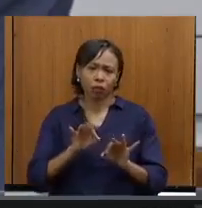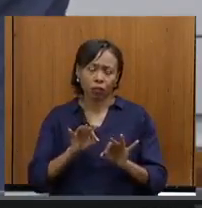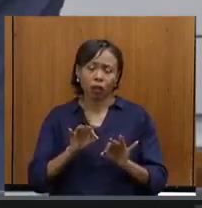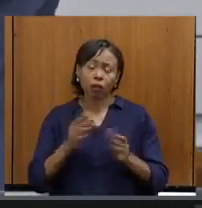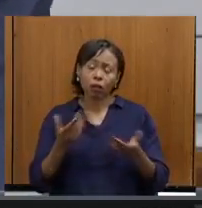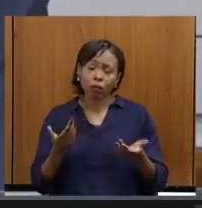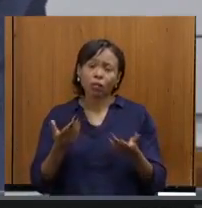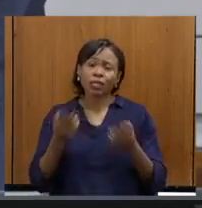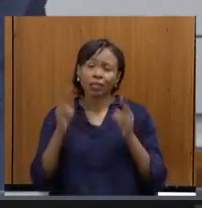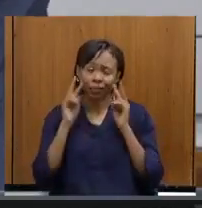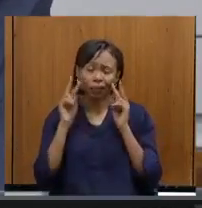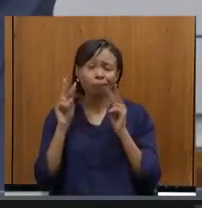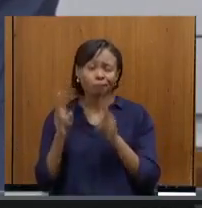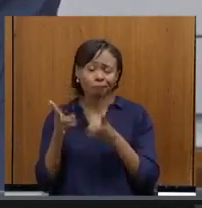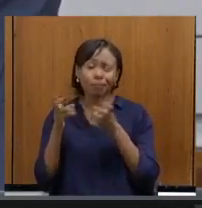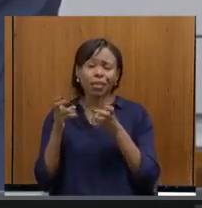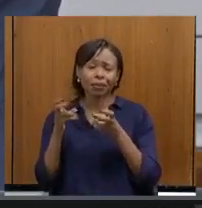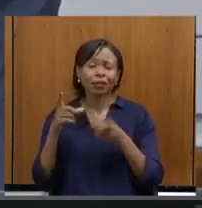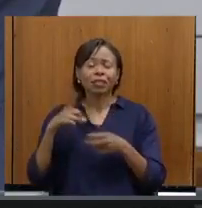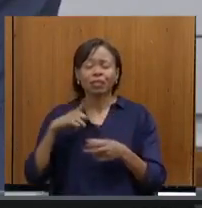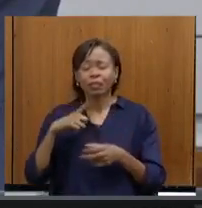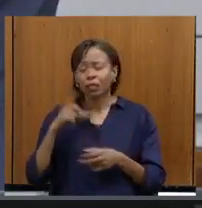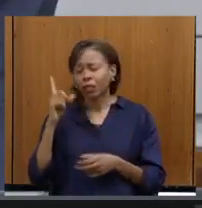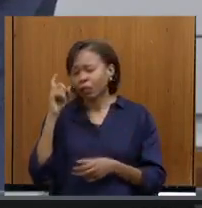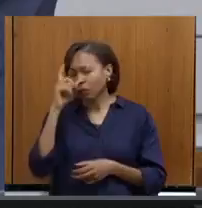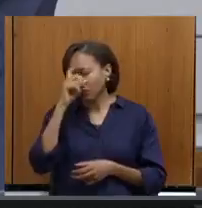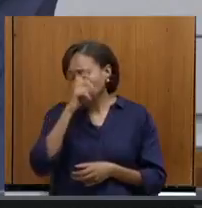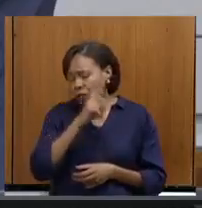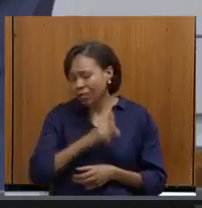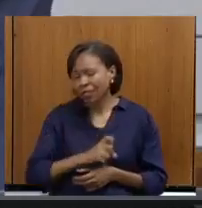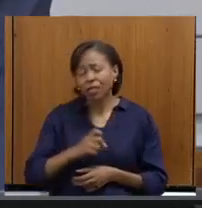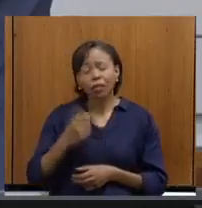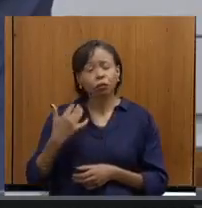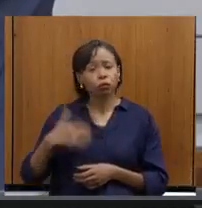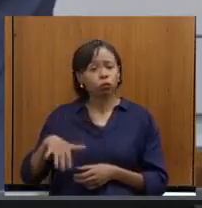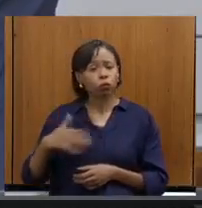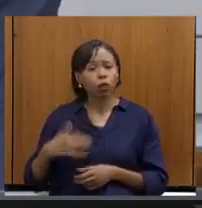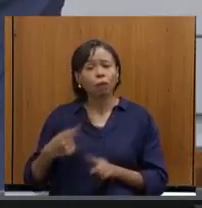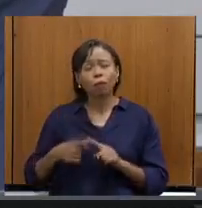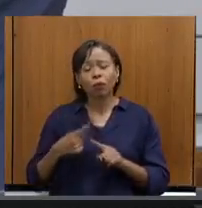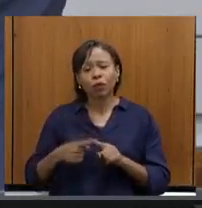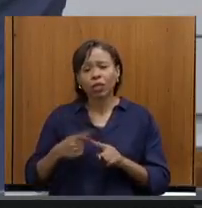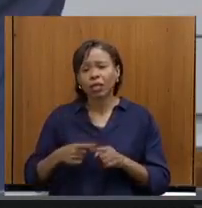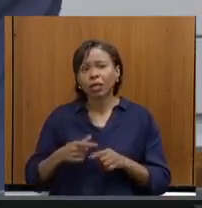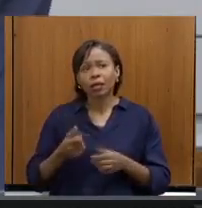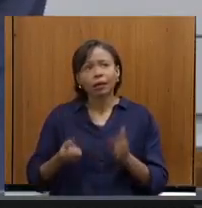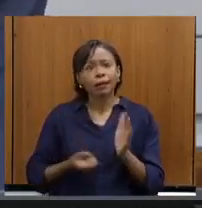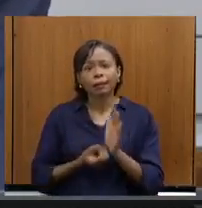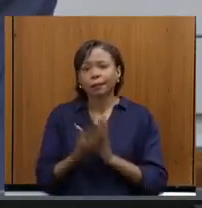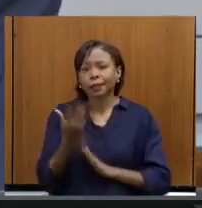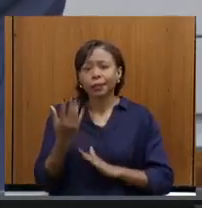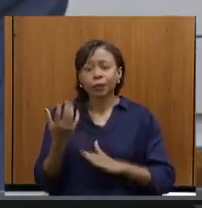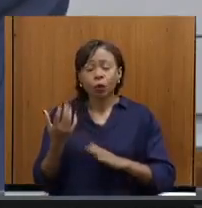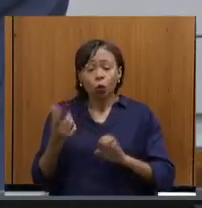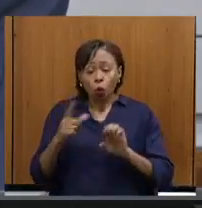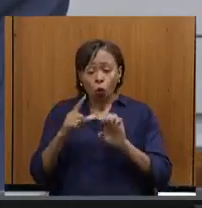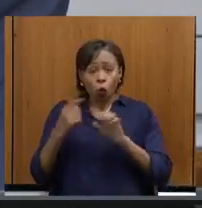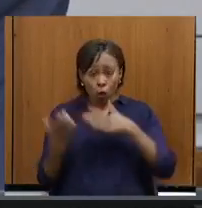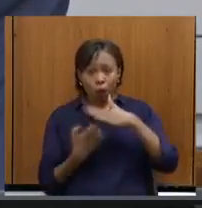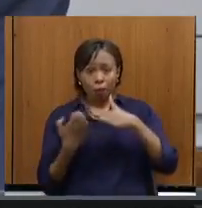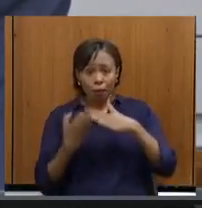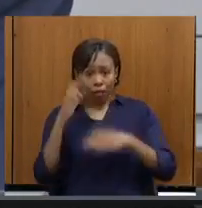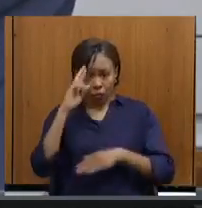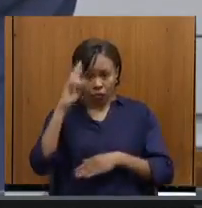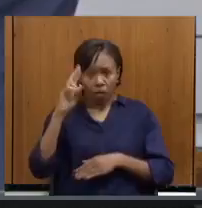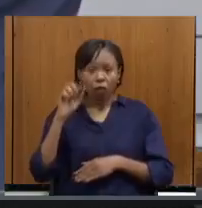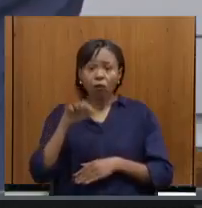vê que o Mauro Tramonte que tem uma dificuldade muito grande que muitas vezes o empresário tem condições de aportar recursos,